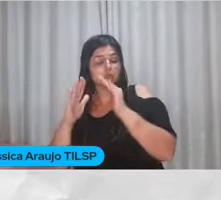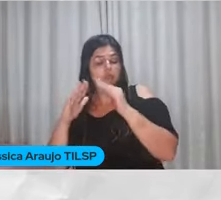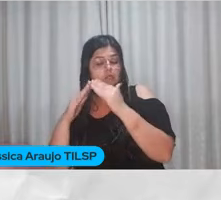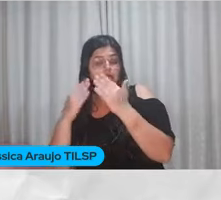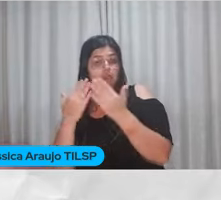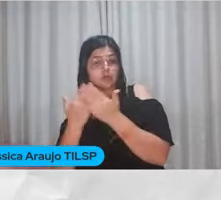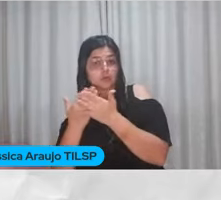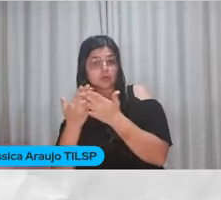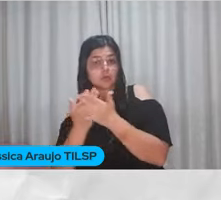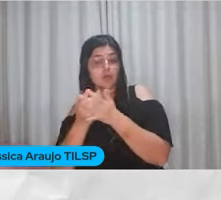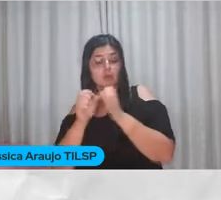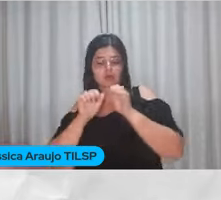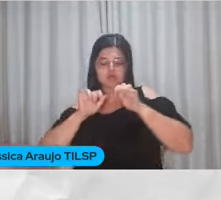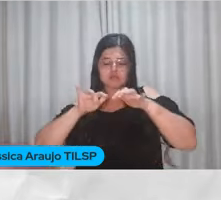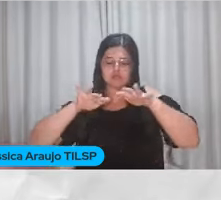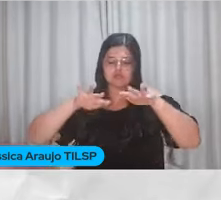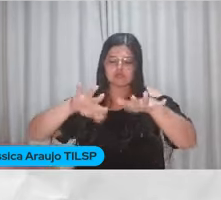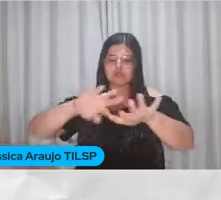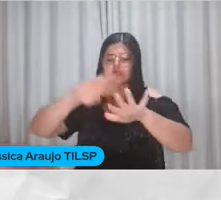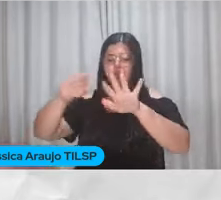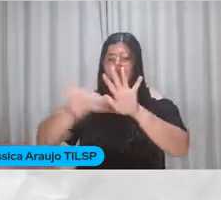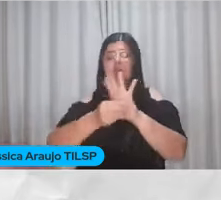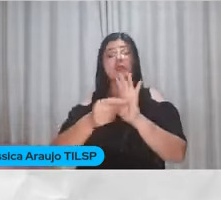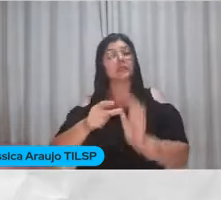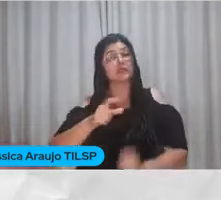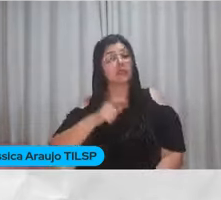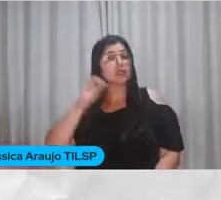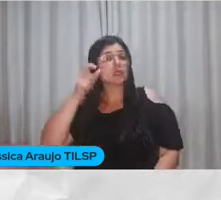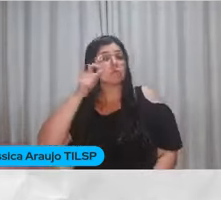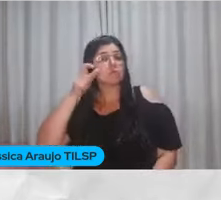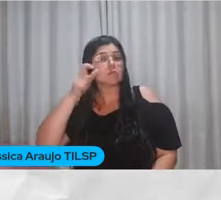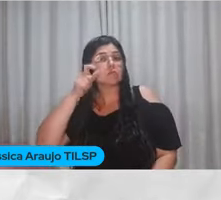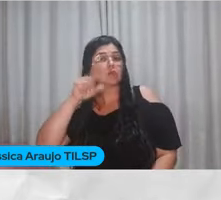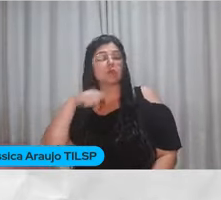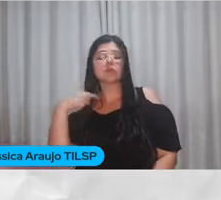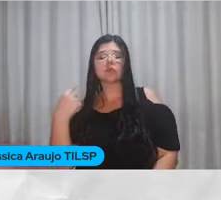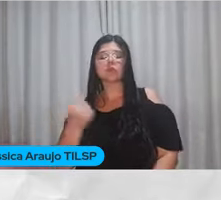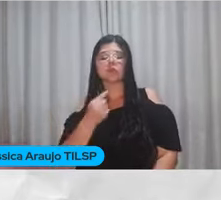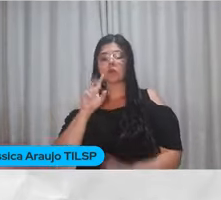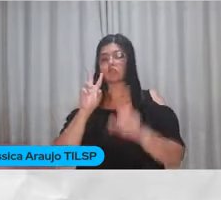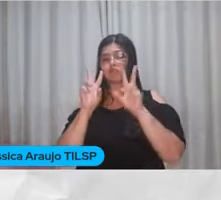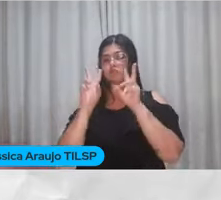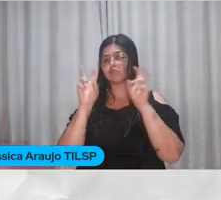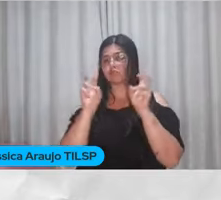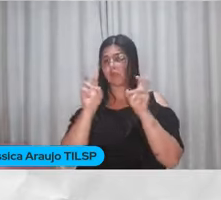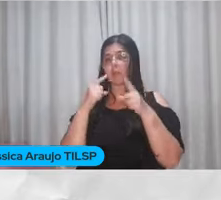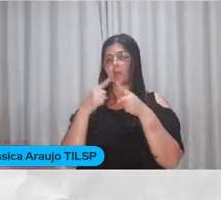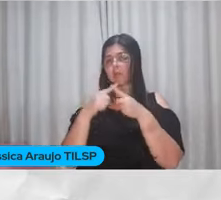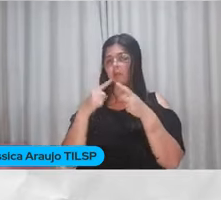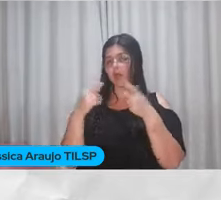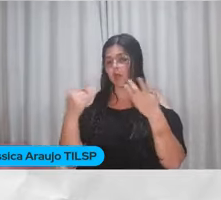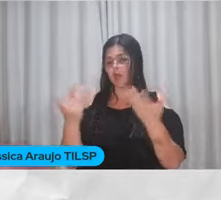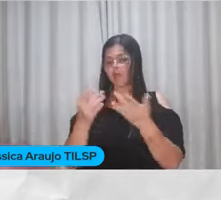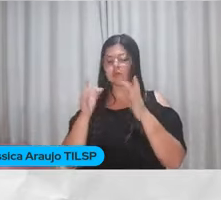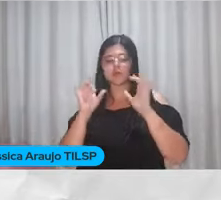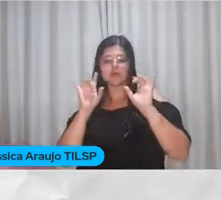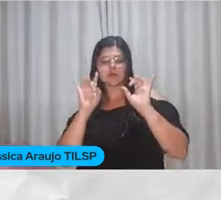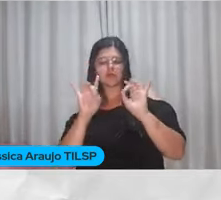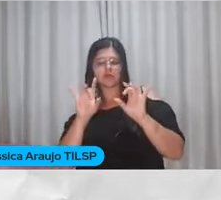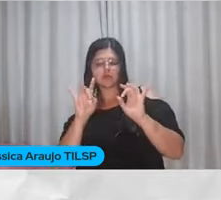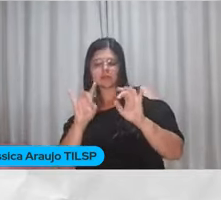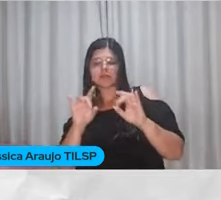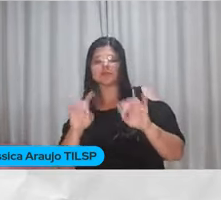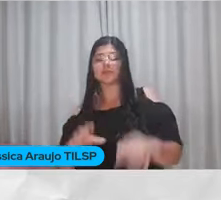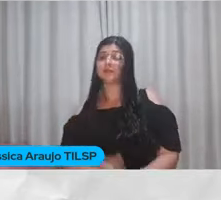Mandar para todo mundo que tem interesse No nosso tema Porque hoje é especialíssimo